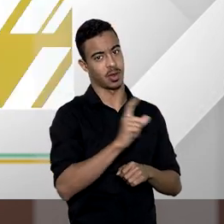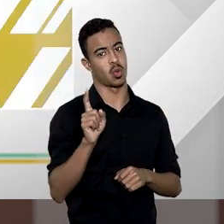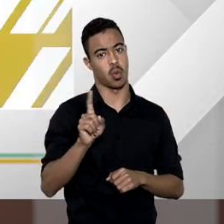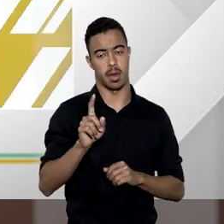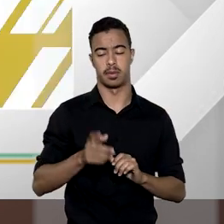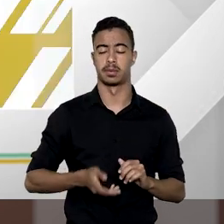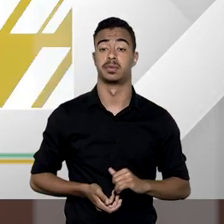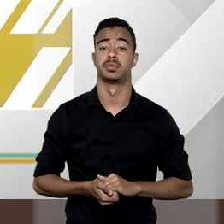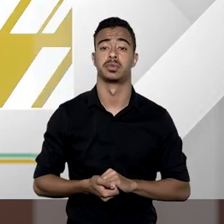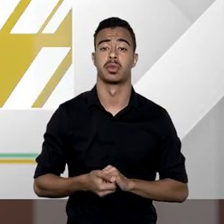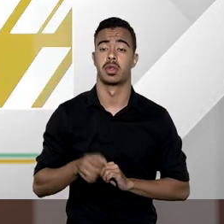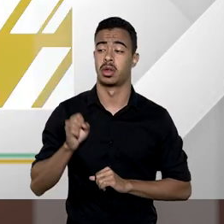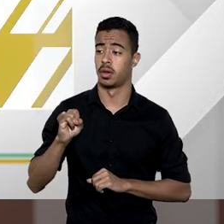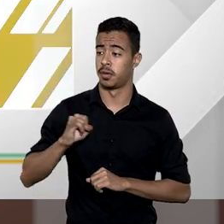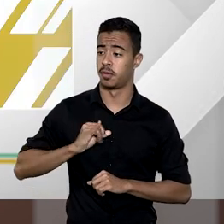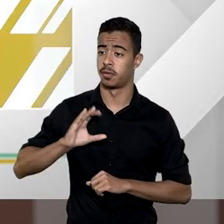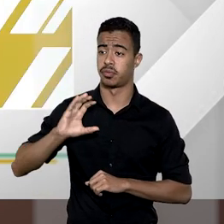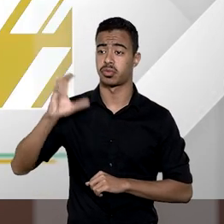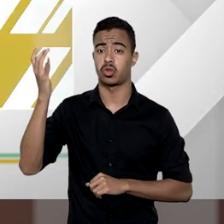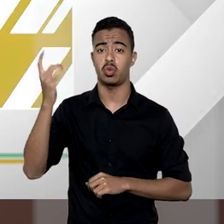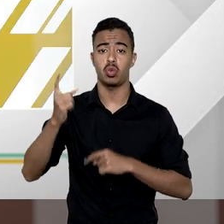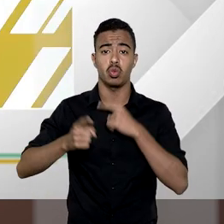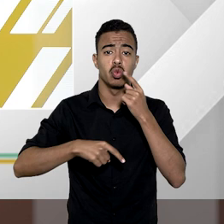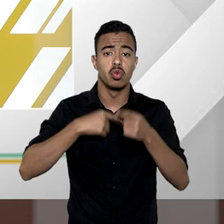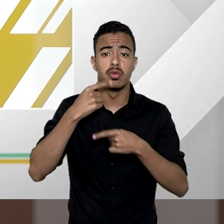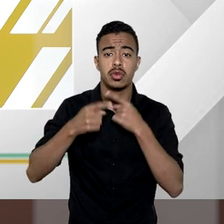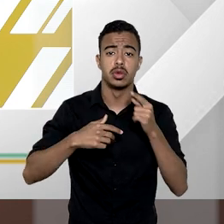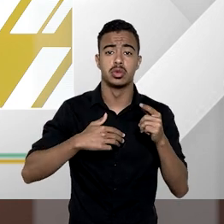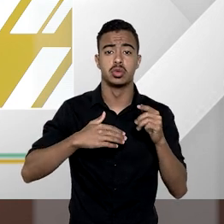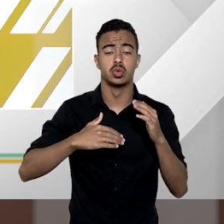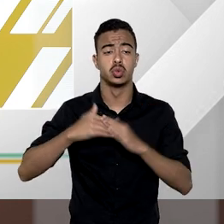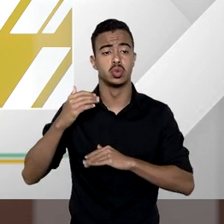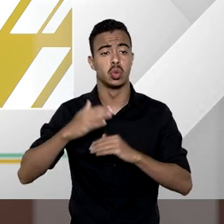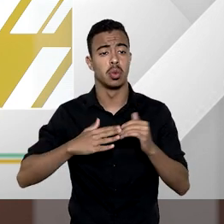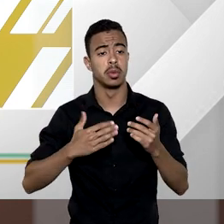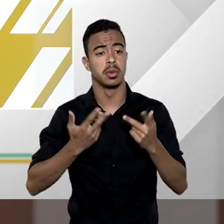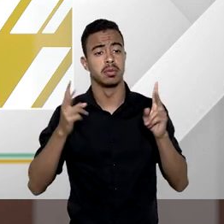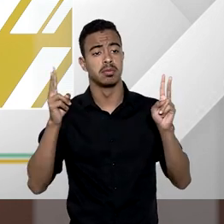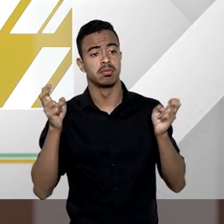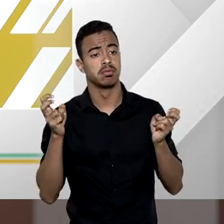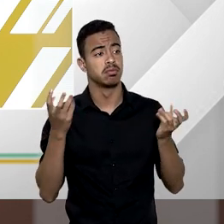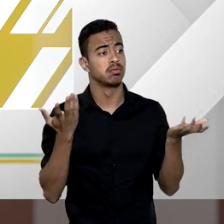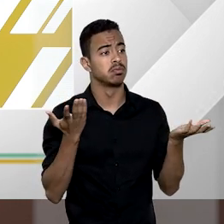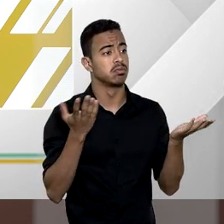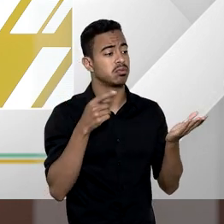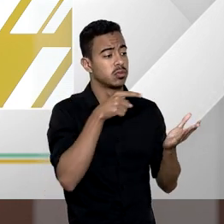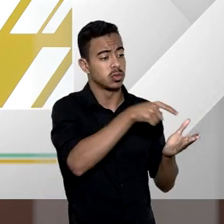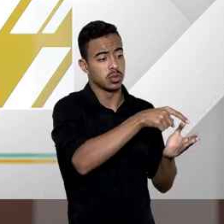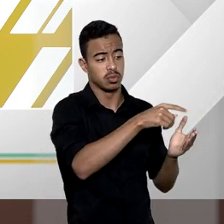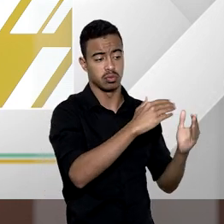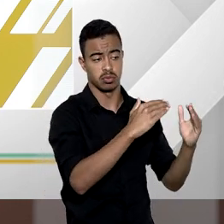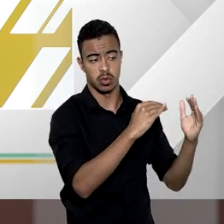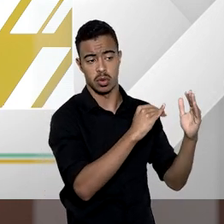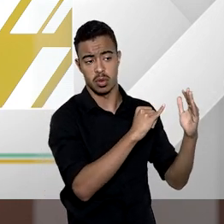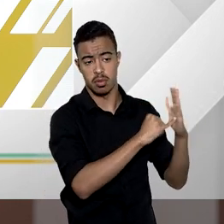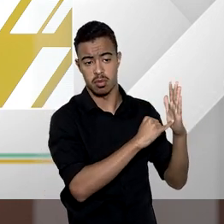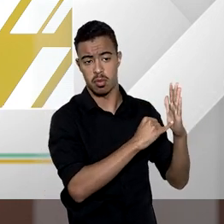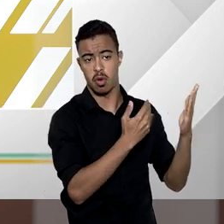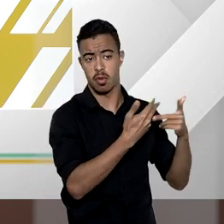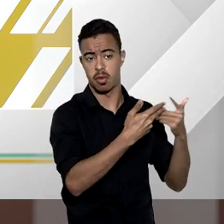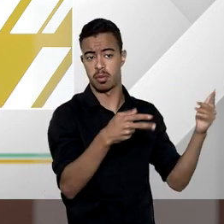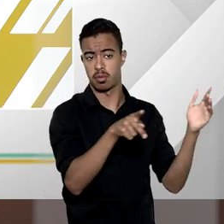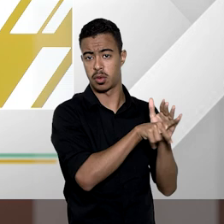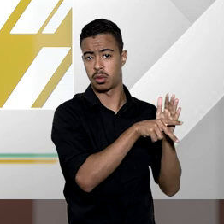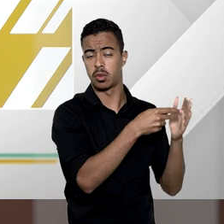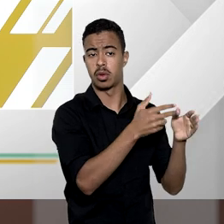professor Sérgio se houver dúvida sobre o domínio do imóvel desapropriado o que ocorre com o pagamento